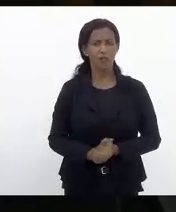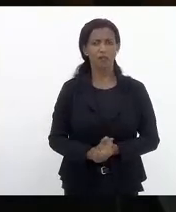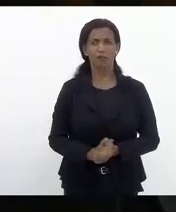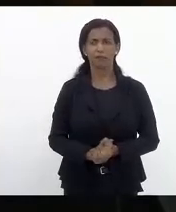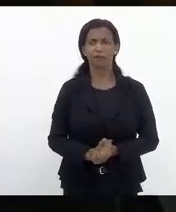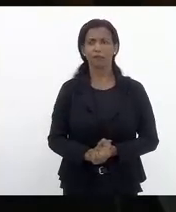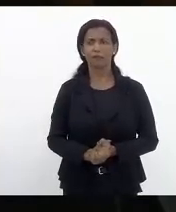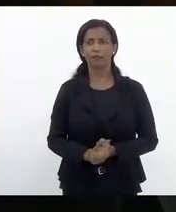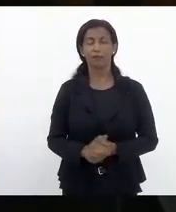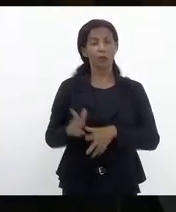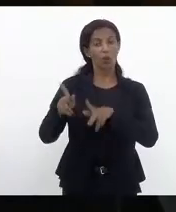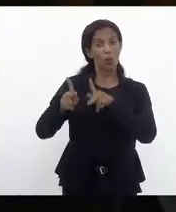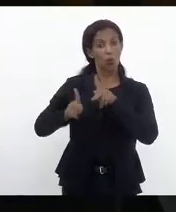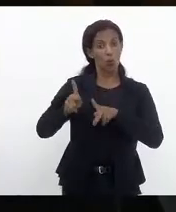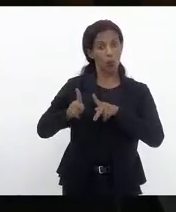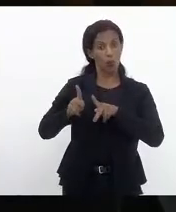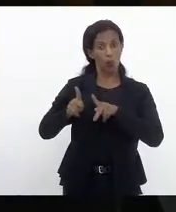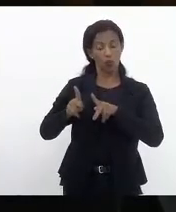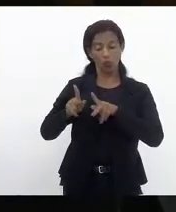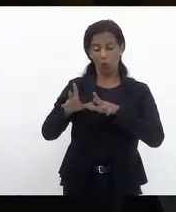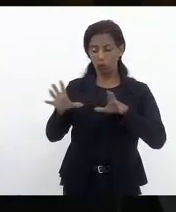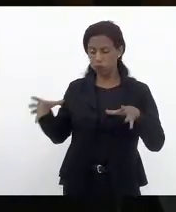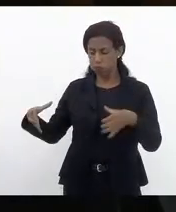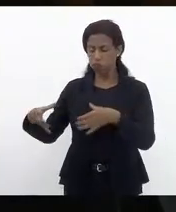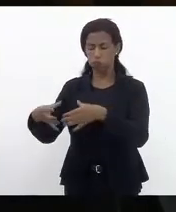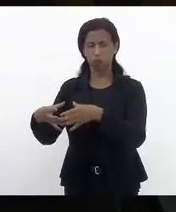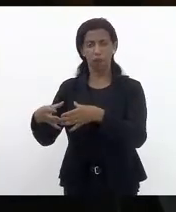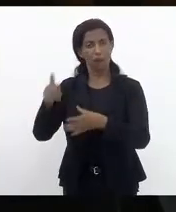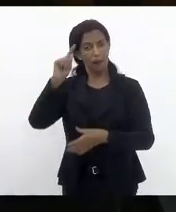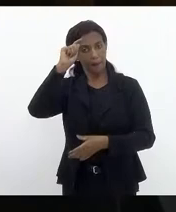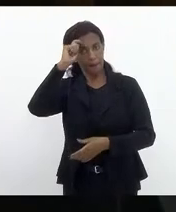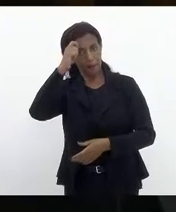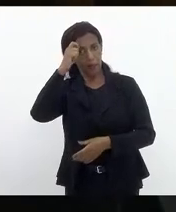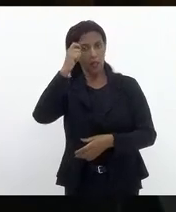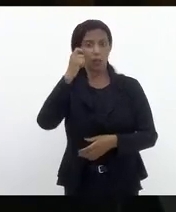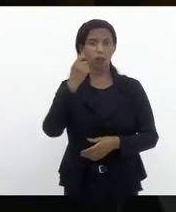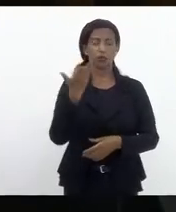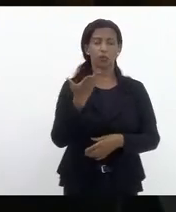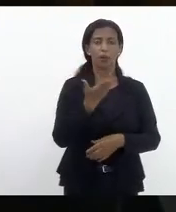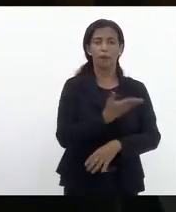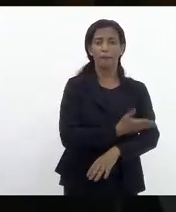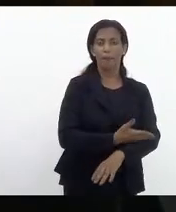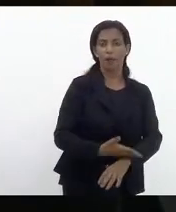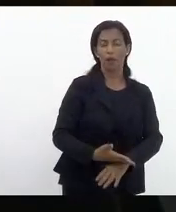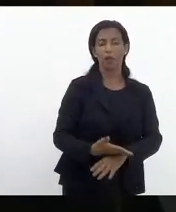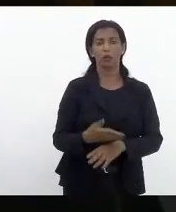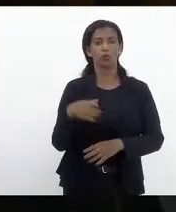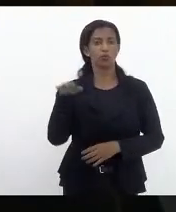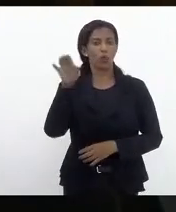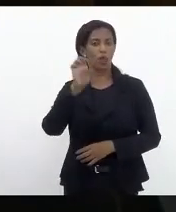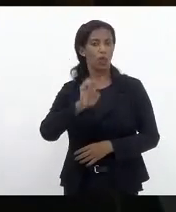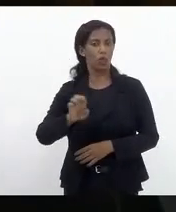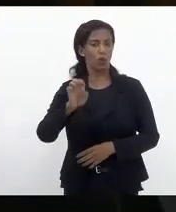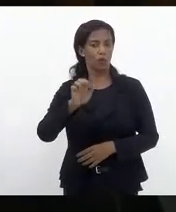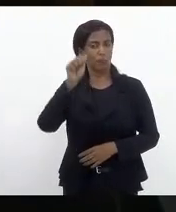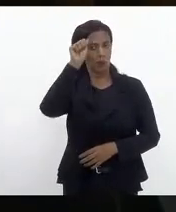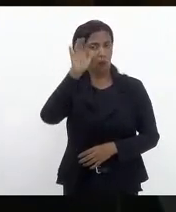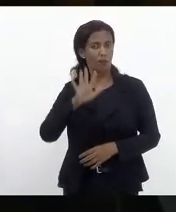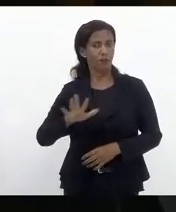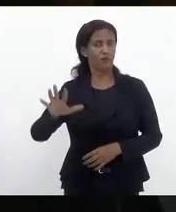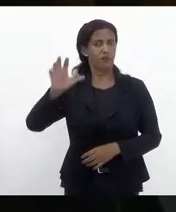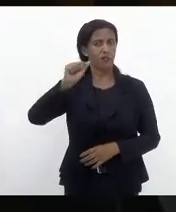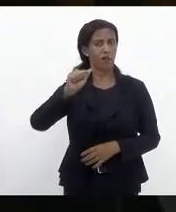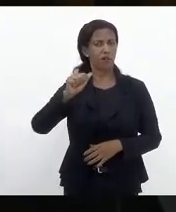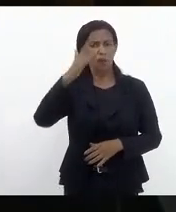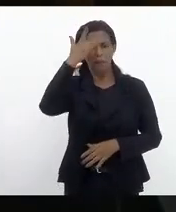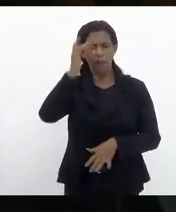o povo brasileiro é formado de negros brancos índios europeus africanos gente de